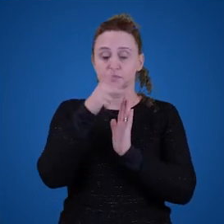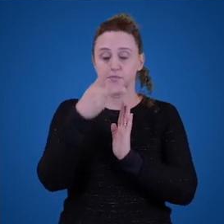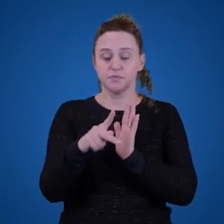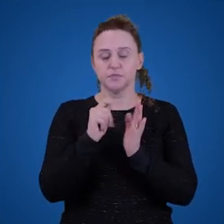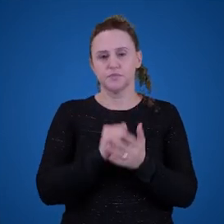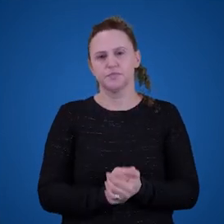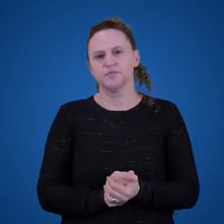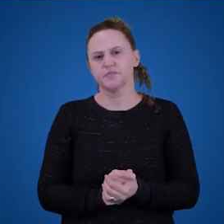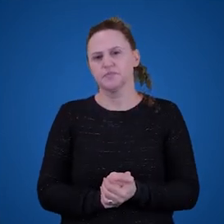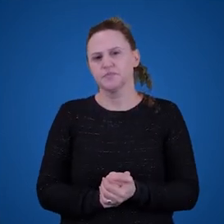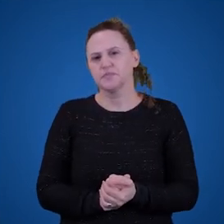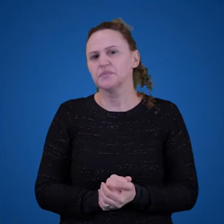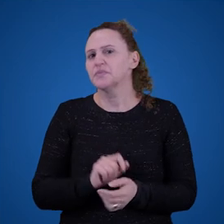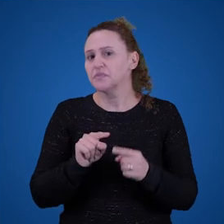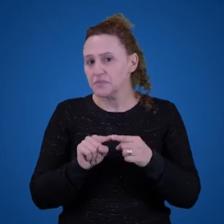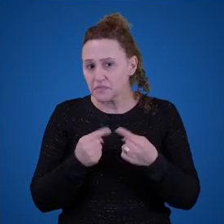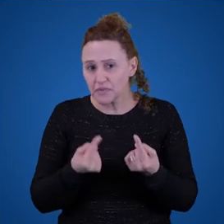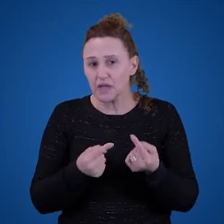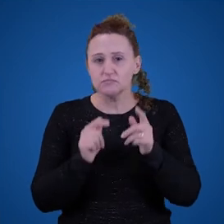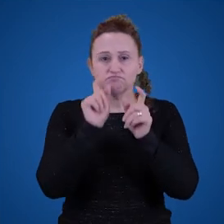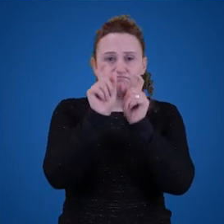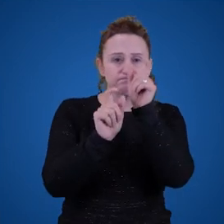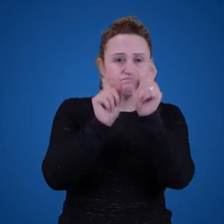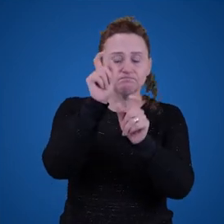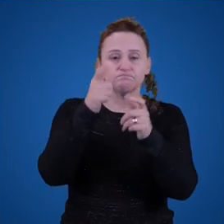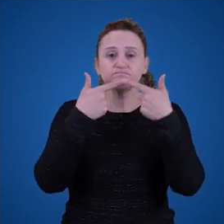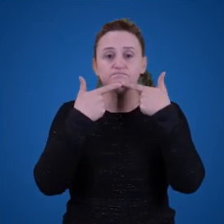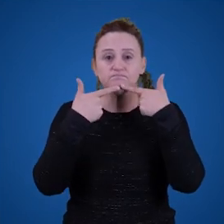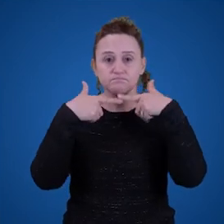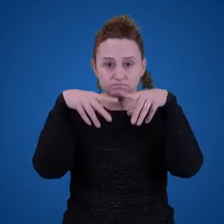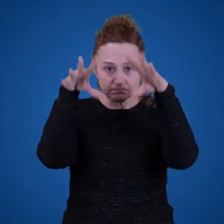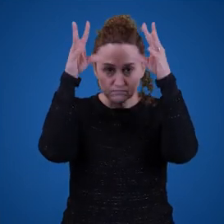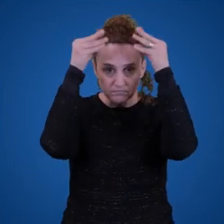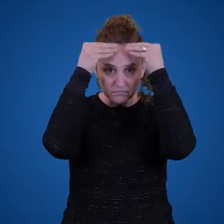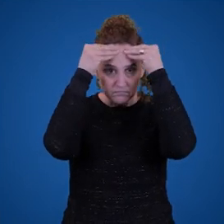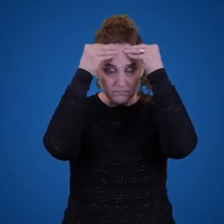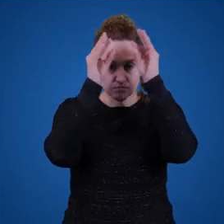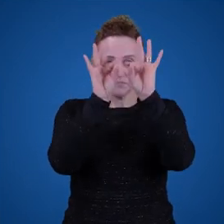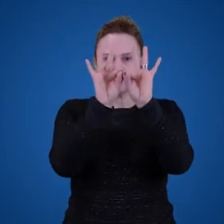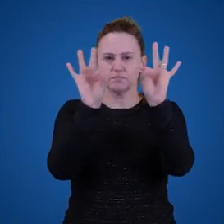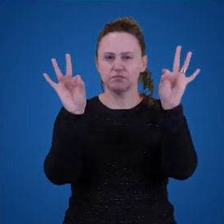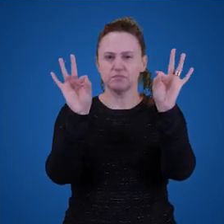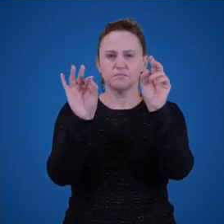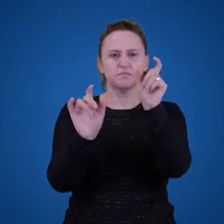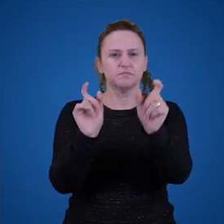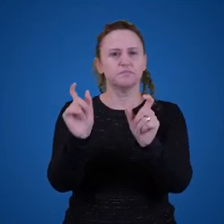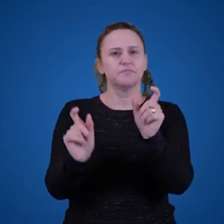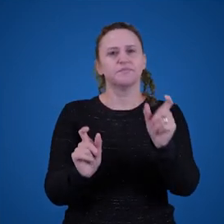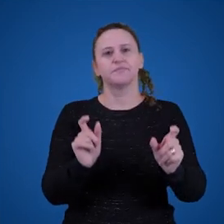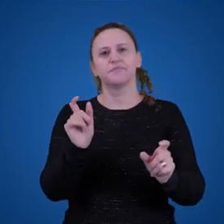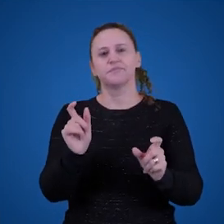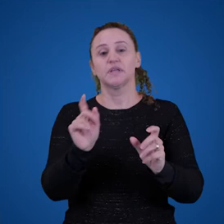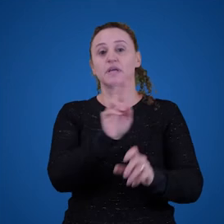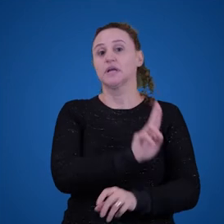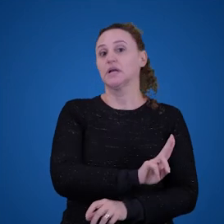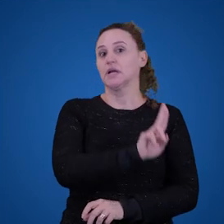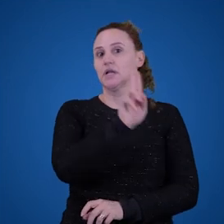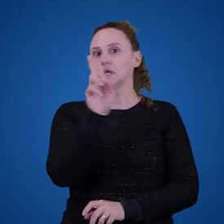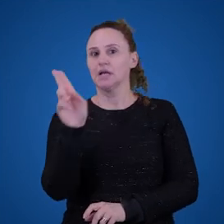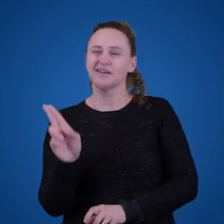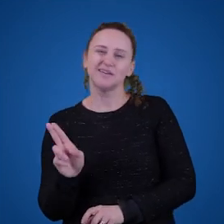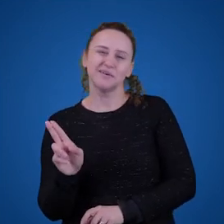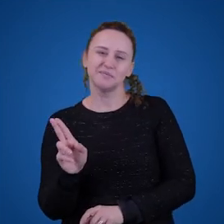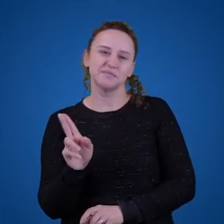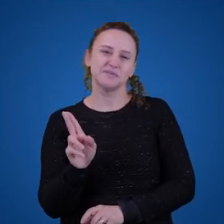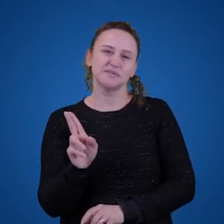como frases, palavras, descrições definidas, nomes próprios, não parecem referir objeto algum. Como é o caso da